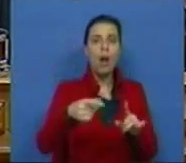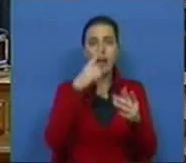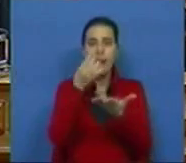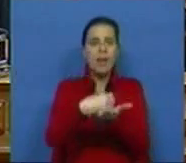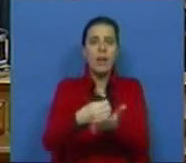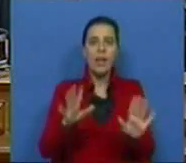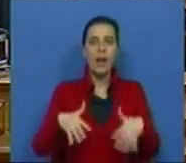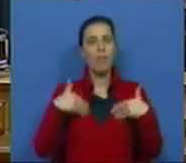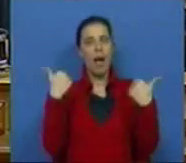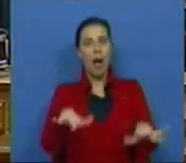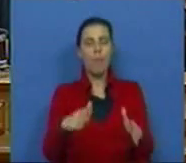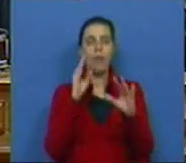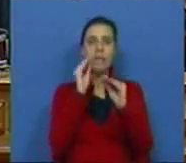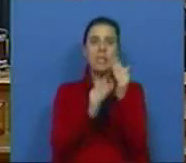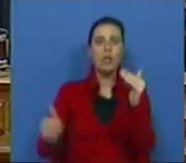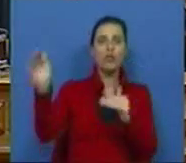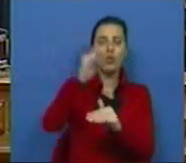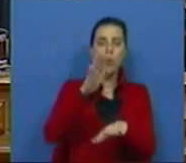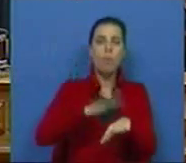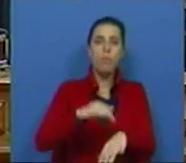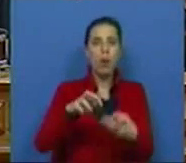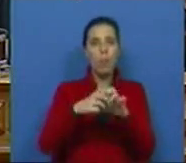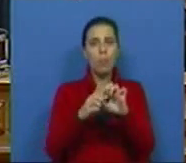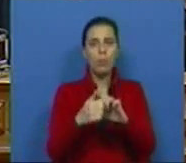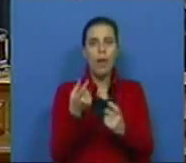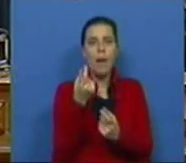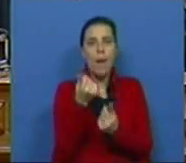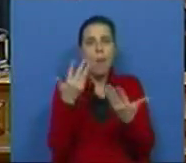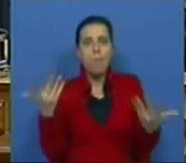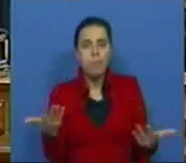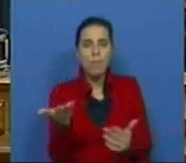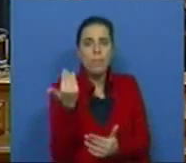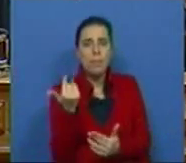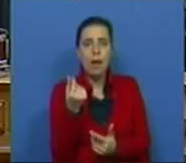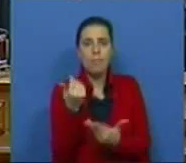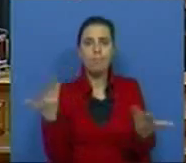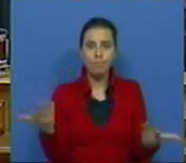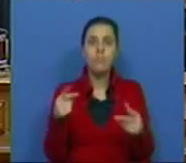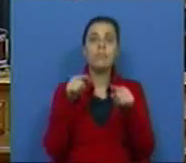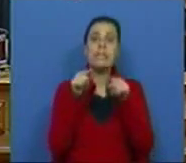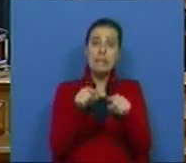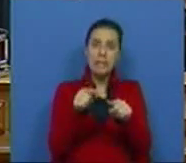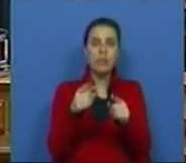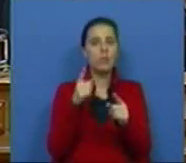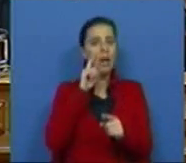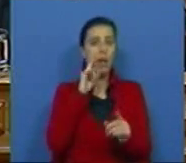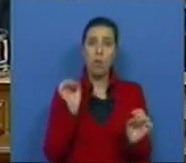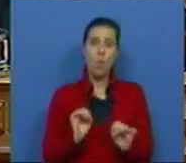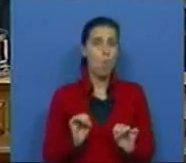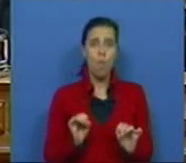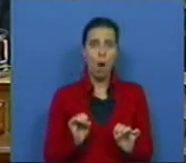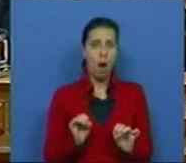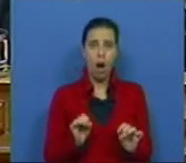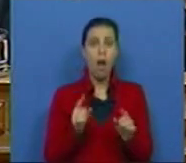não há ninguém a abandonar o ensino superior por motivos de debilidade ou de carência económica. E é isso que não ficou garantido